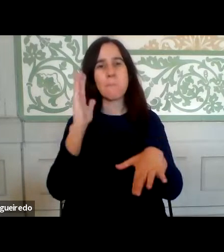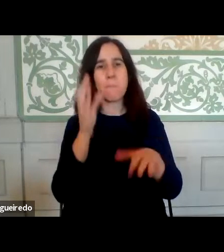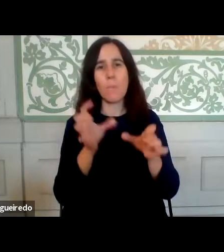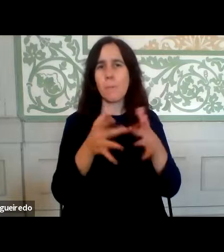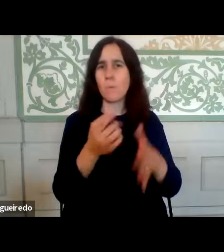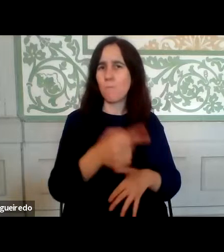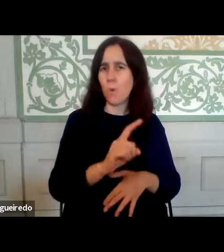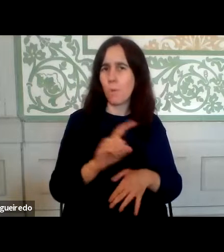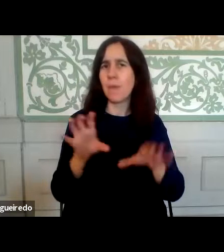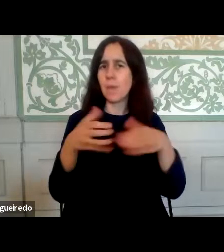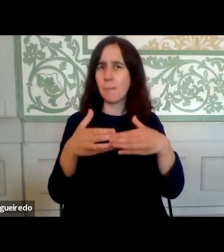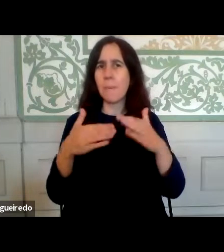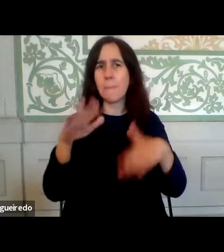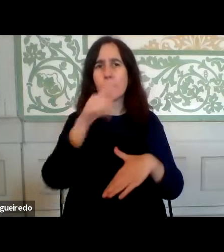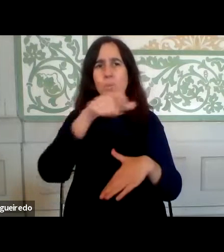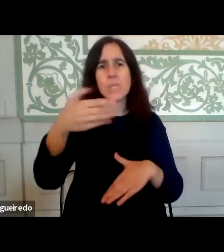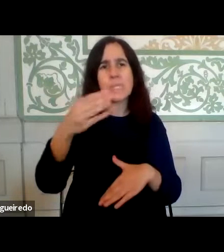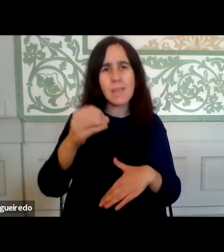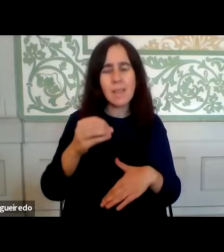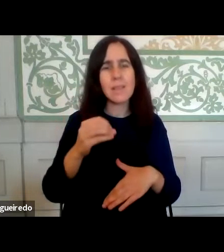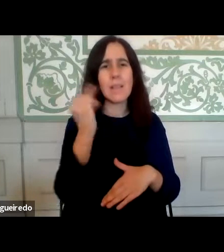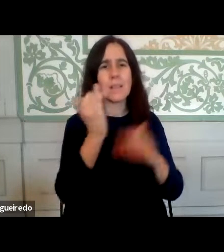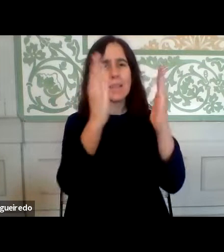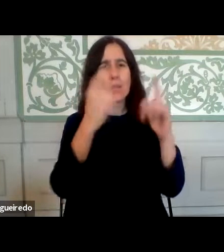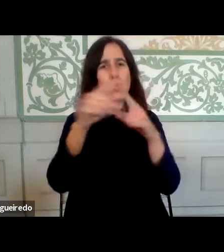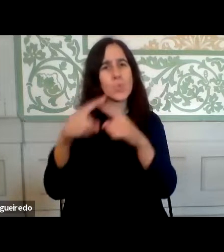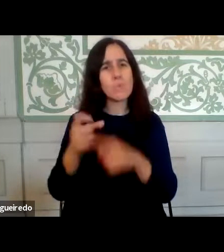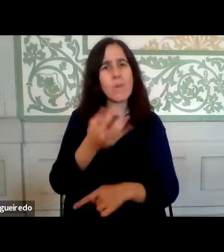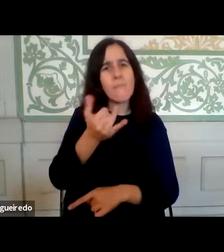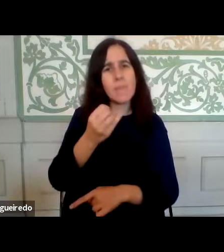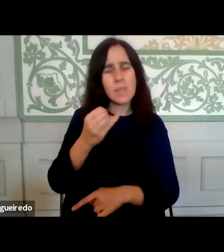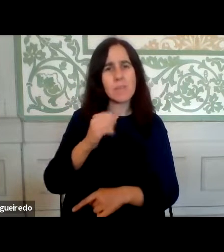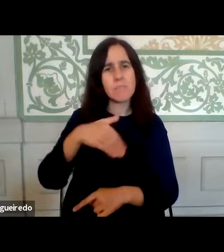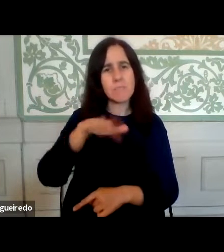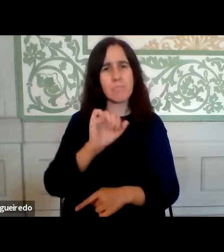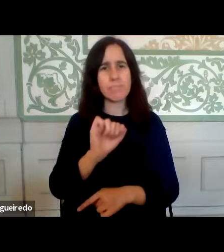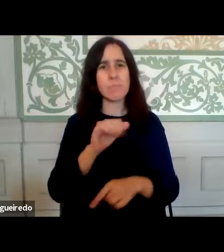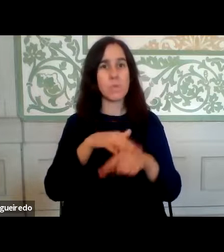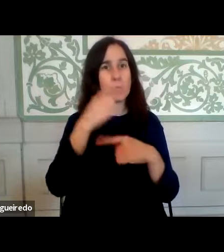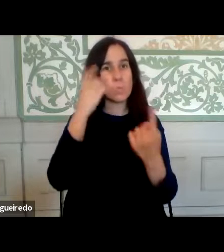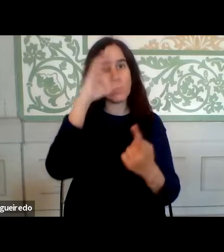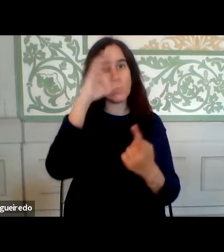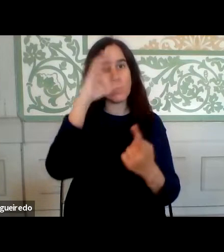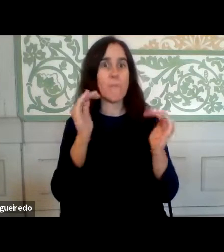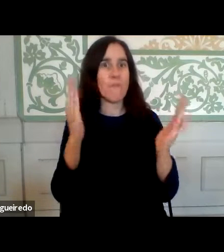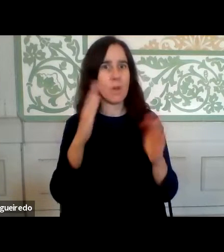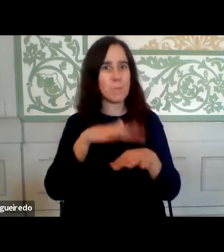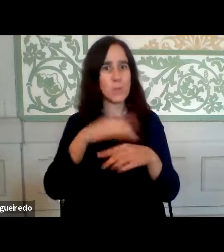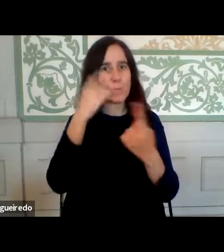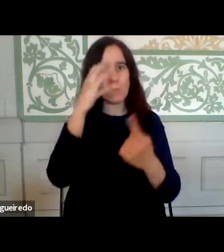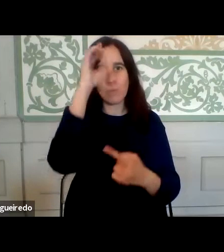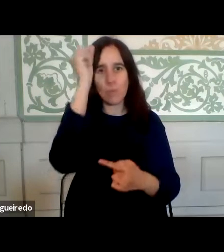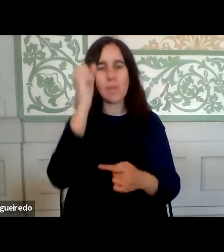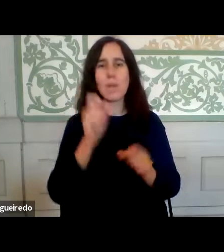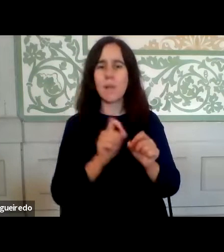a equipa de mais de 70 pessoas, de mais de 20 entidades da Administração Pública e de fora da Administração Pública, que ao longo